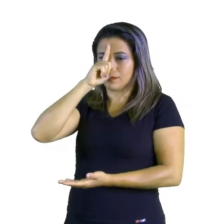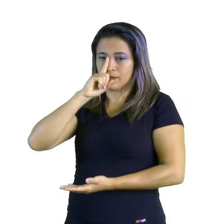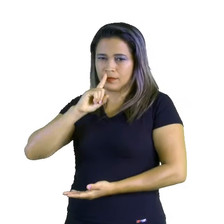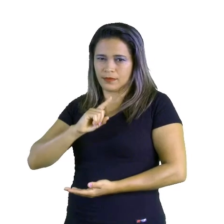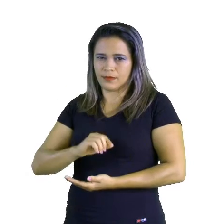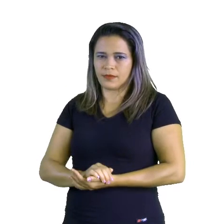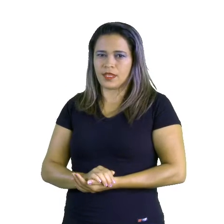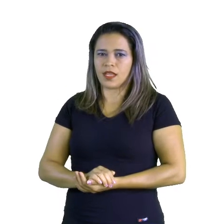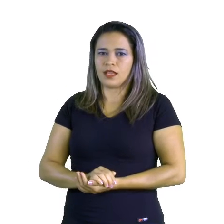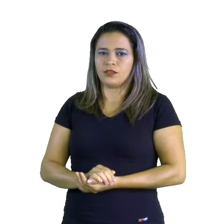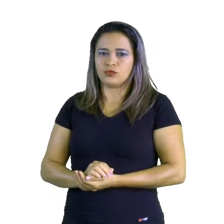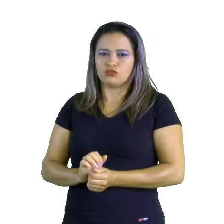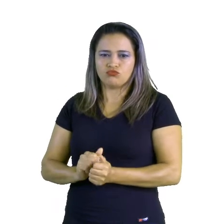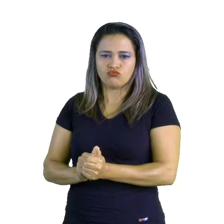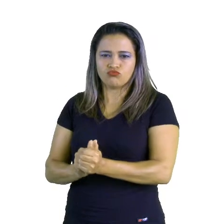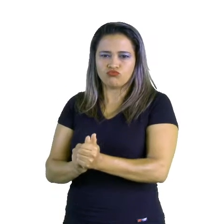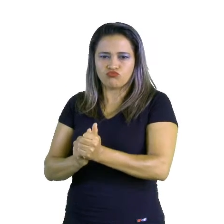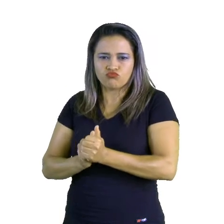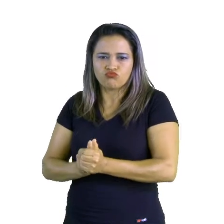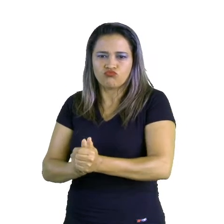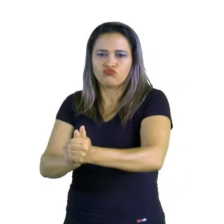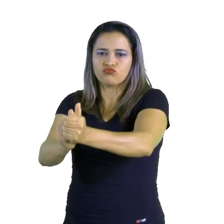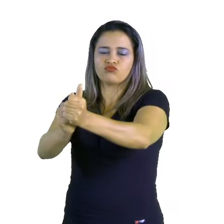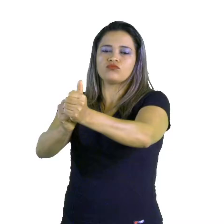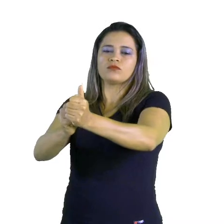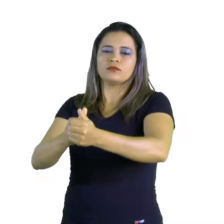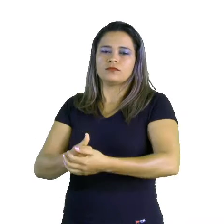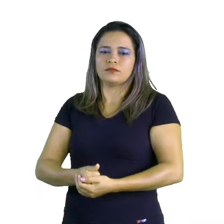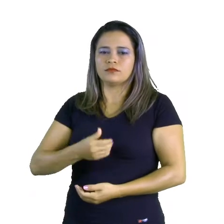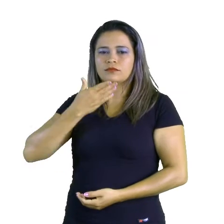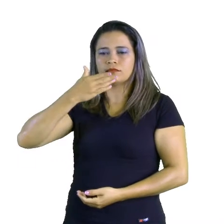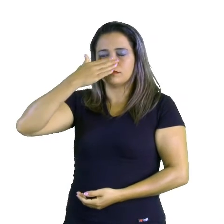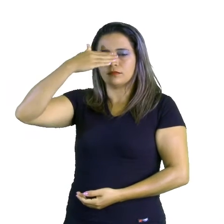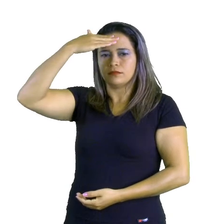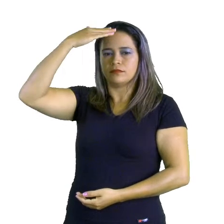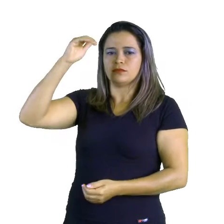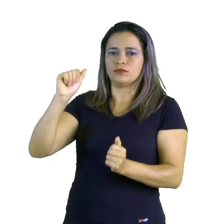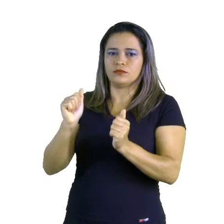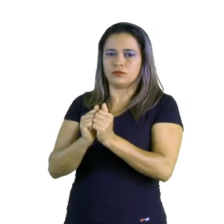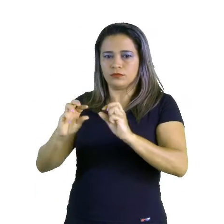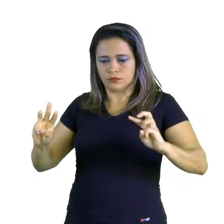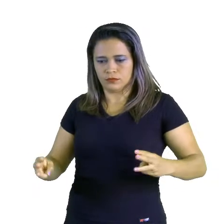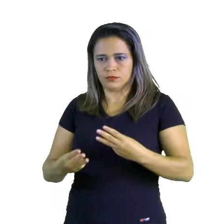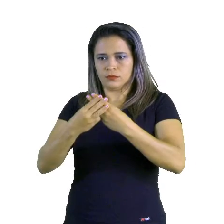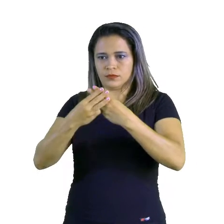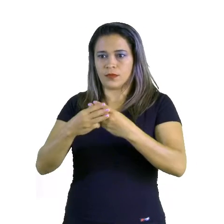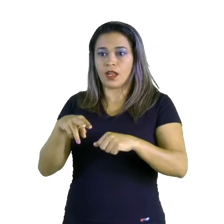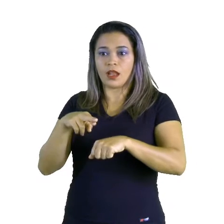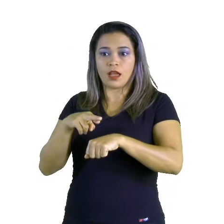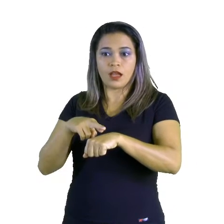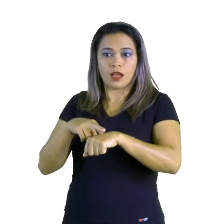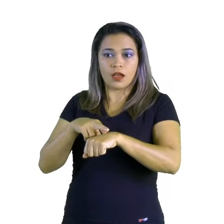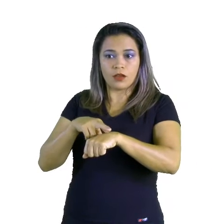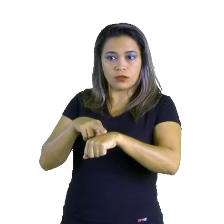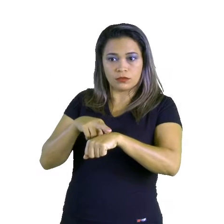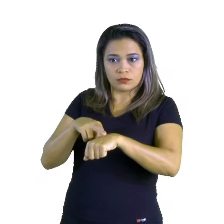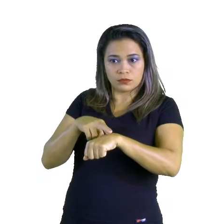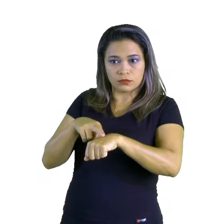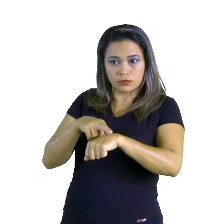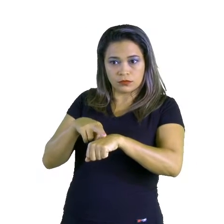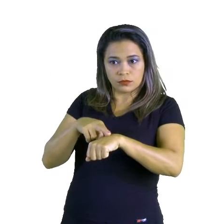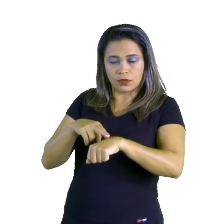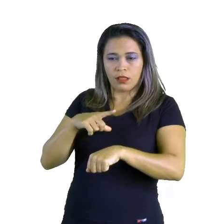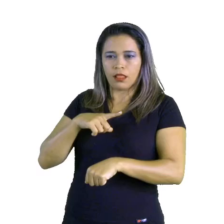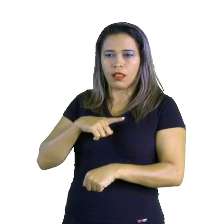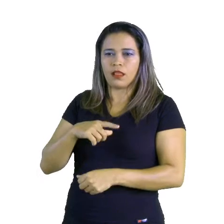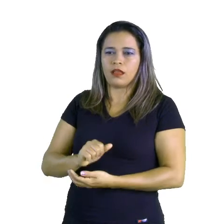seguem o Islã, com exceção o estado de Israel. Na parte roxinha, eu tenho a Ásia Meridional,